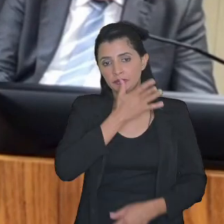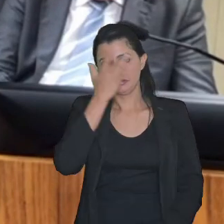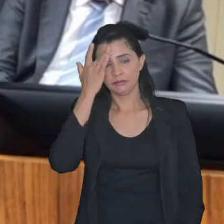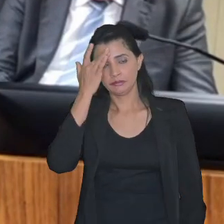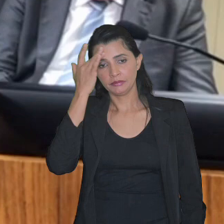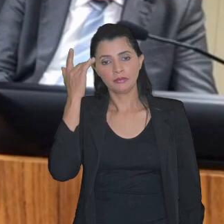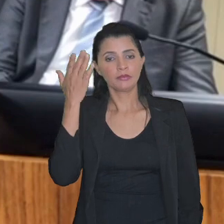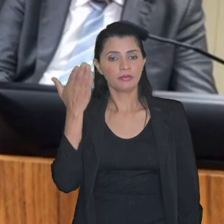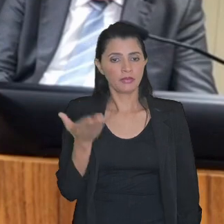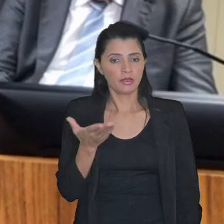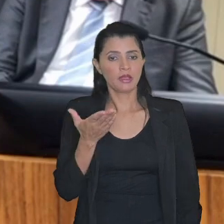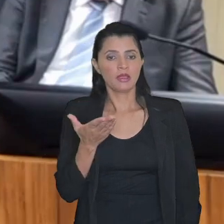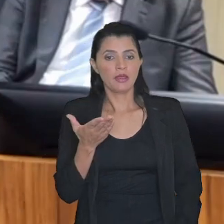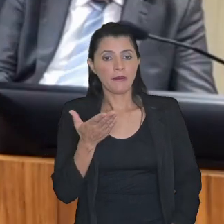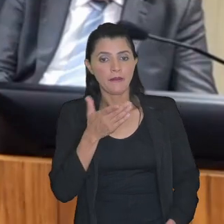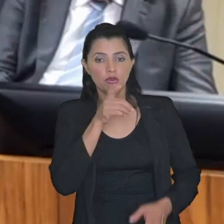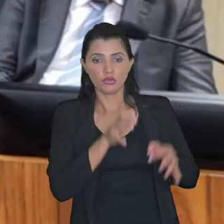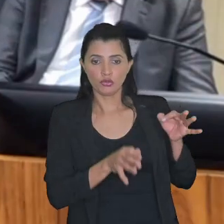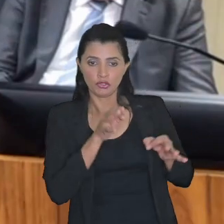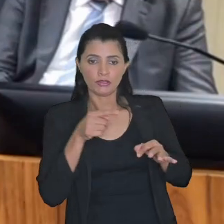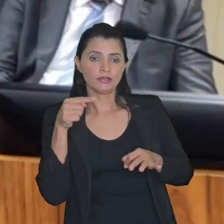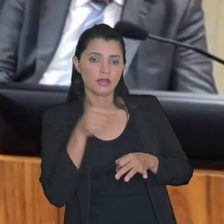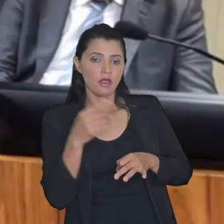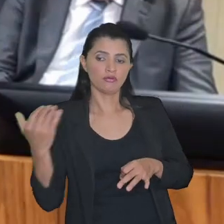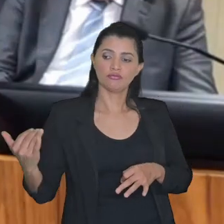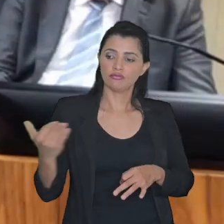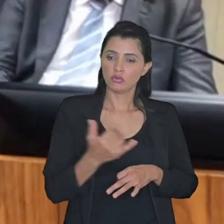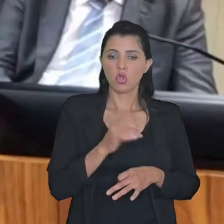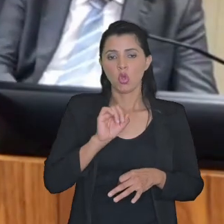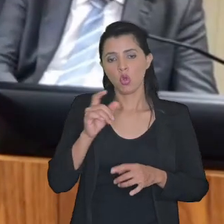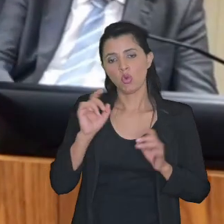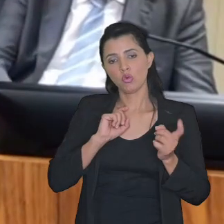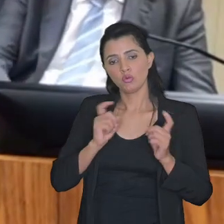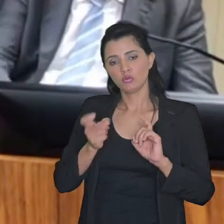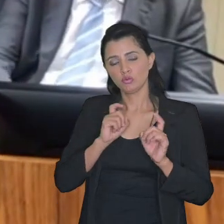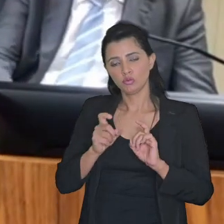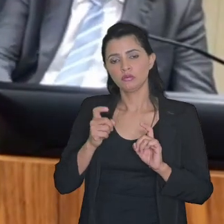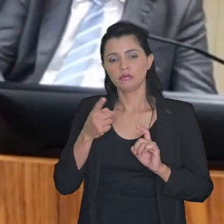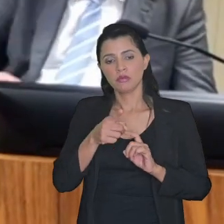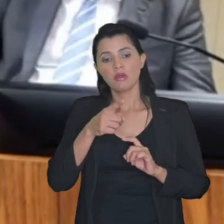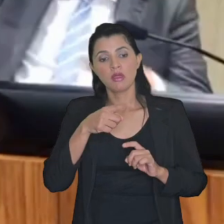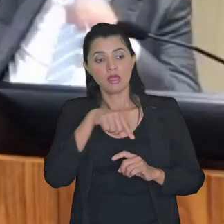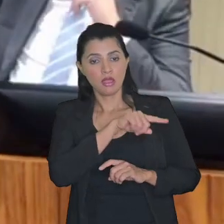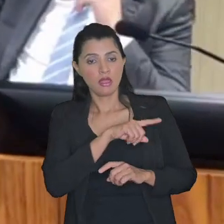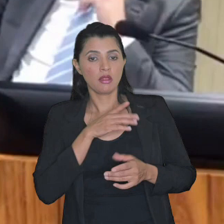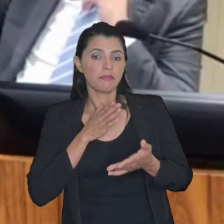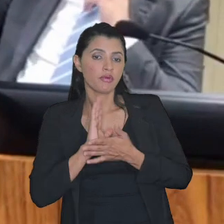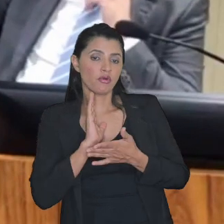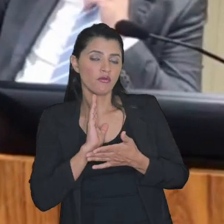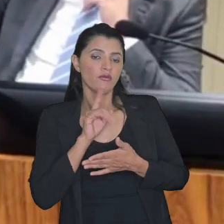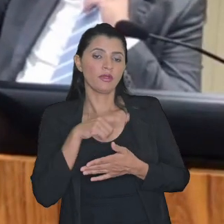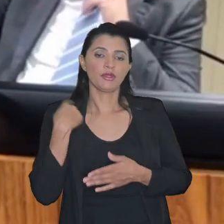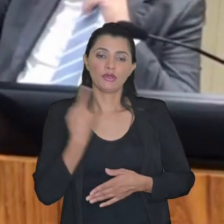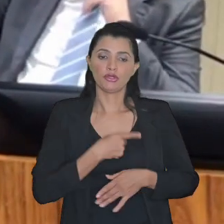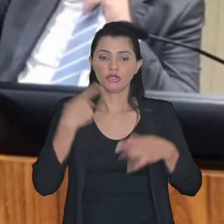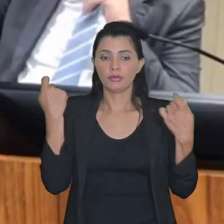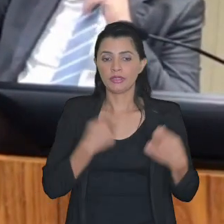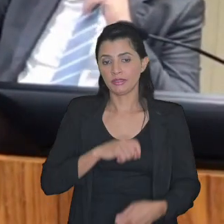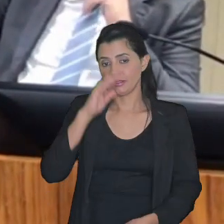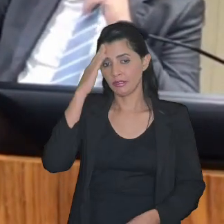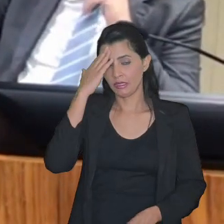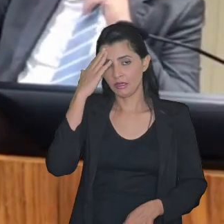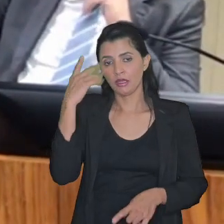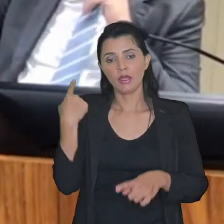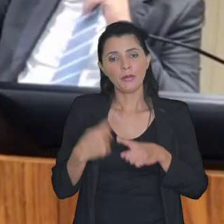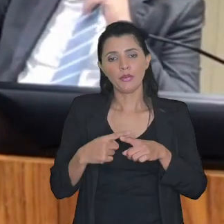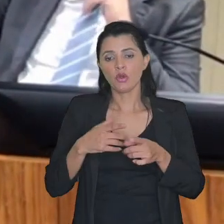autoridade judicial ou administrativa para que ela homologue e aí nós precisamos entender